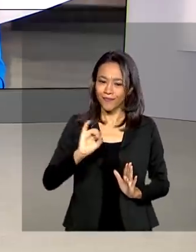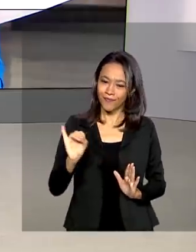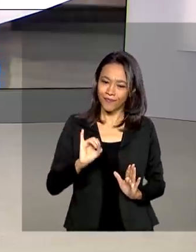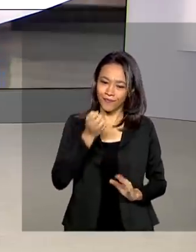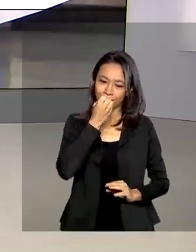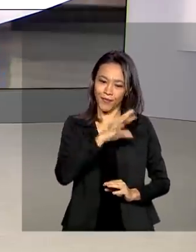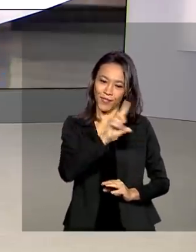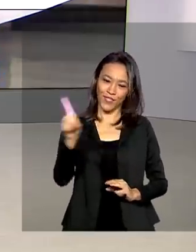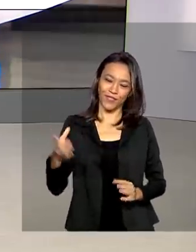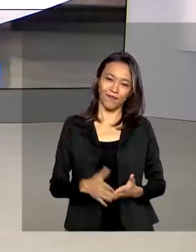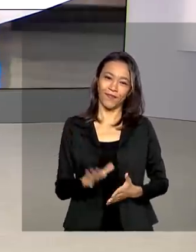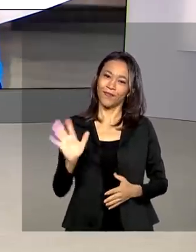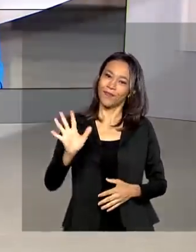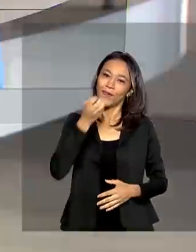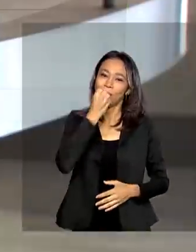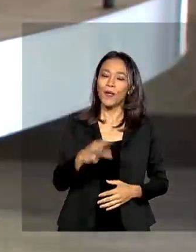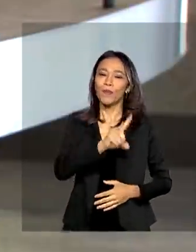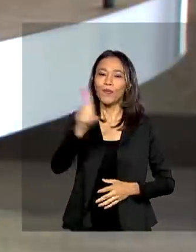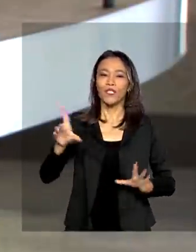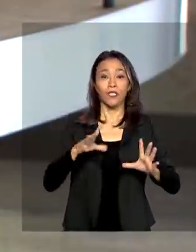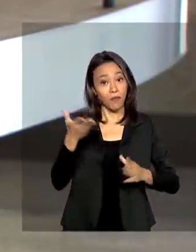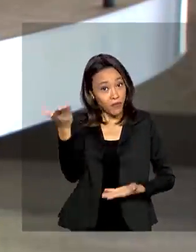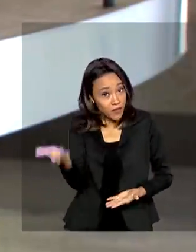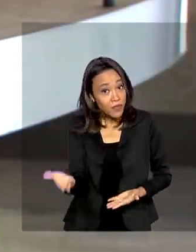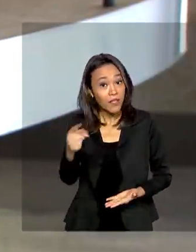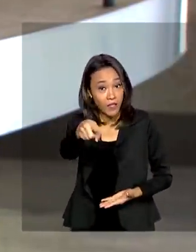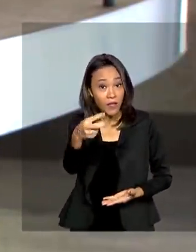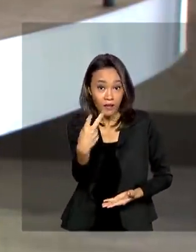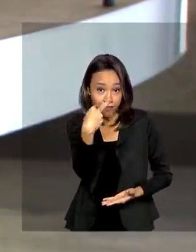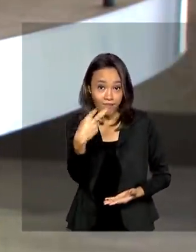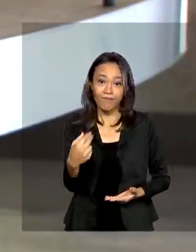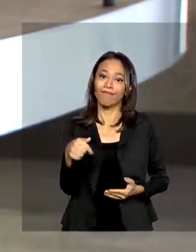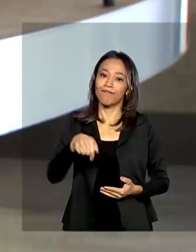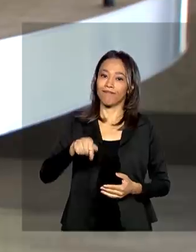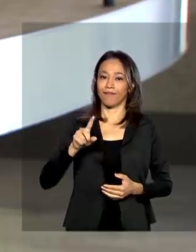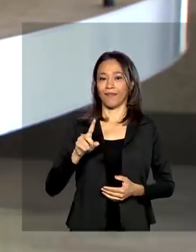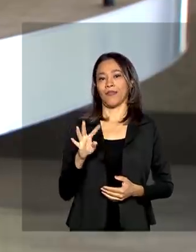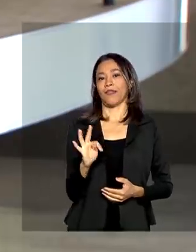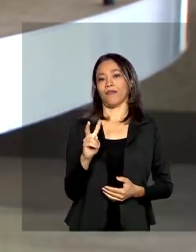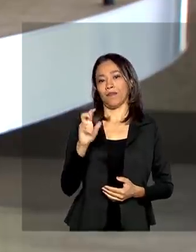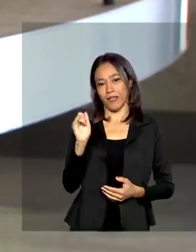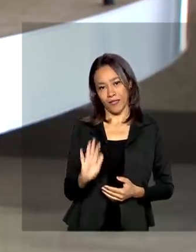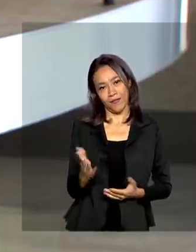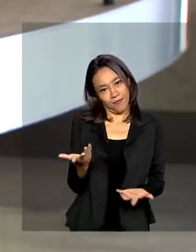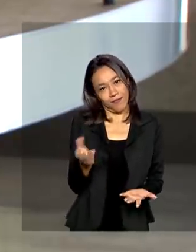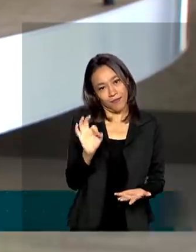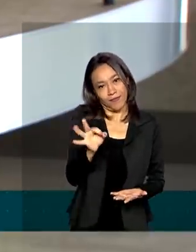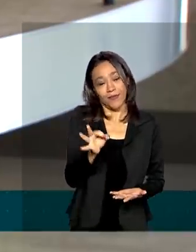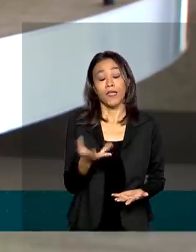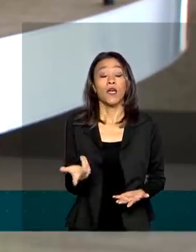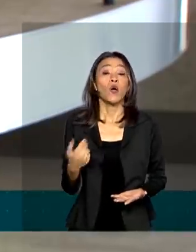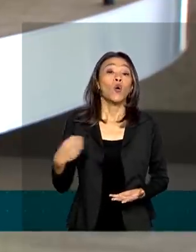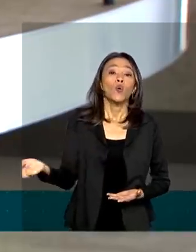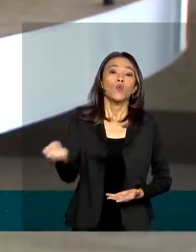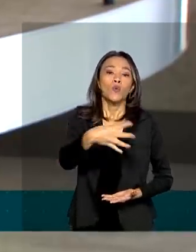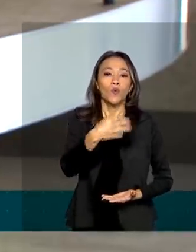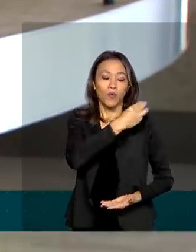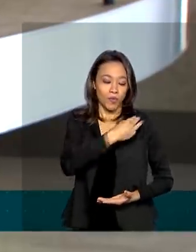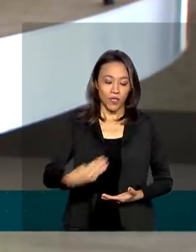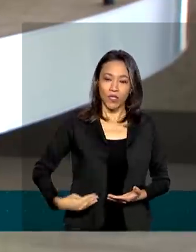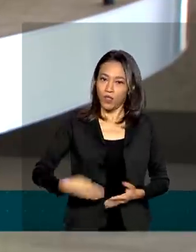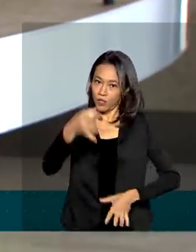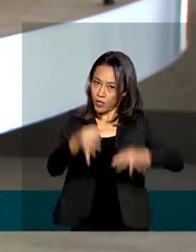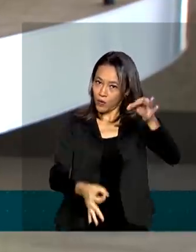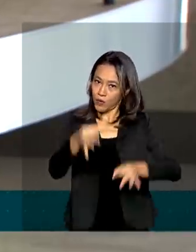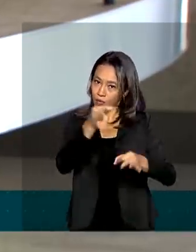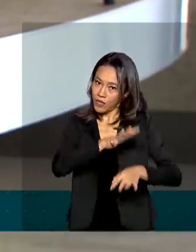Oi, Renata. Bom dia pra você. Bom dia pra você que acompanha a TV Brasil. É isso mesmo. O novo ministro da Justiça e Segurança Pública